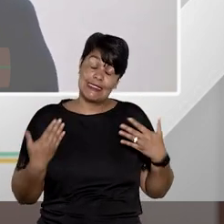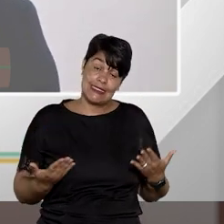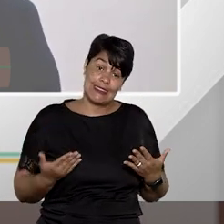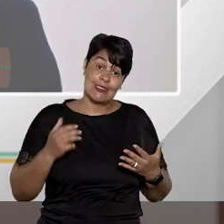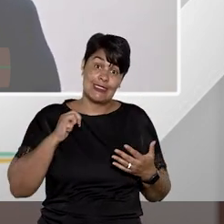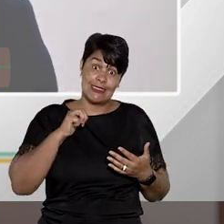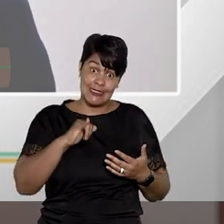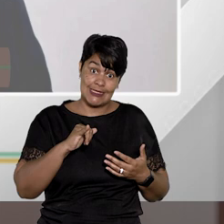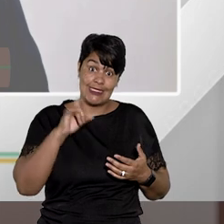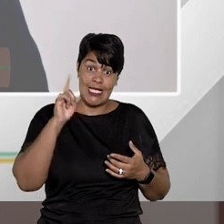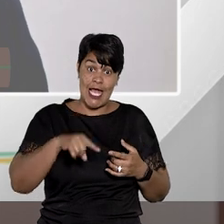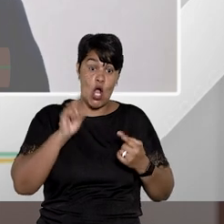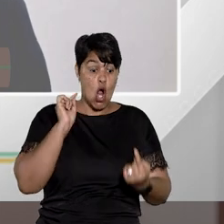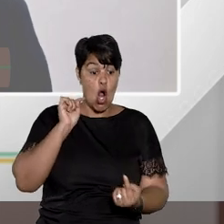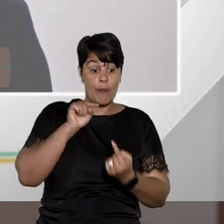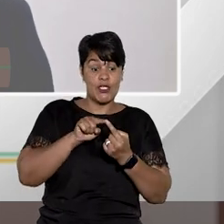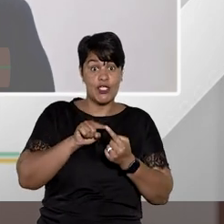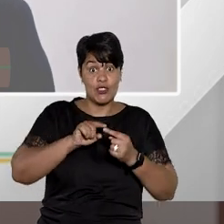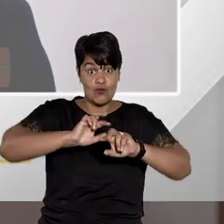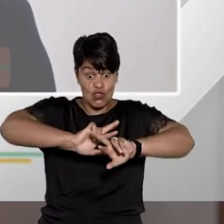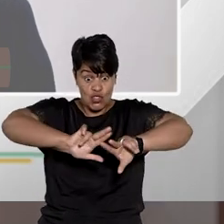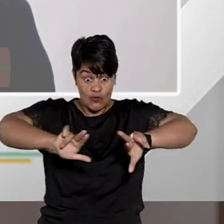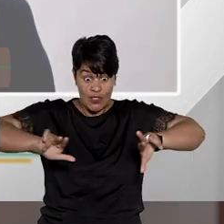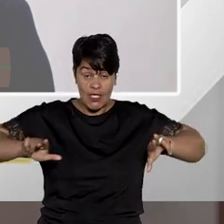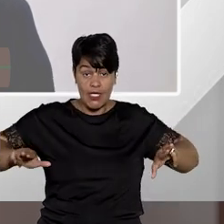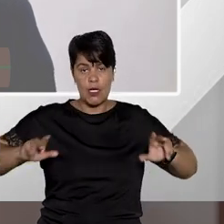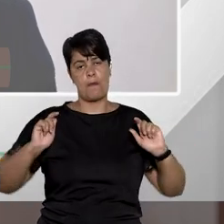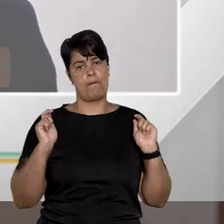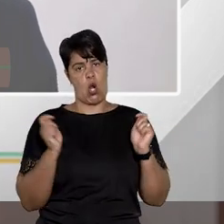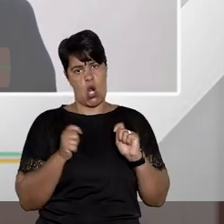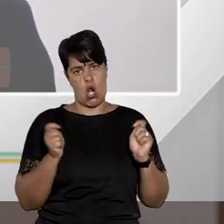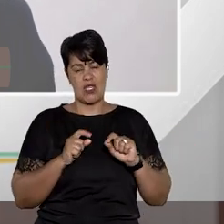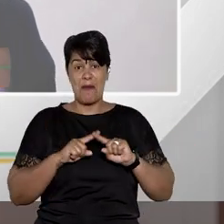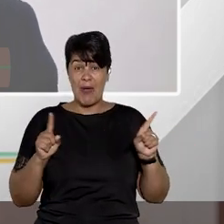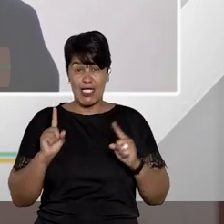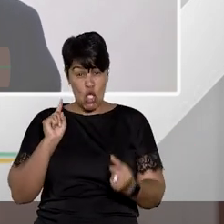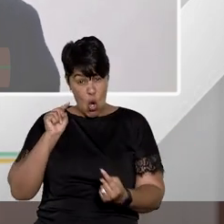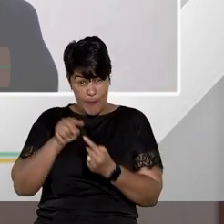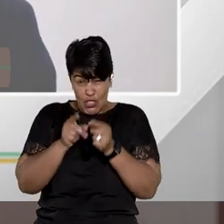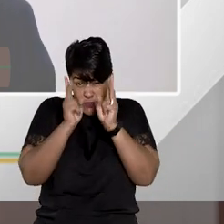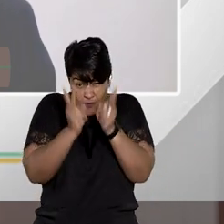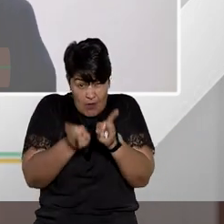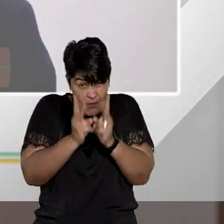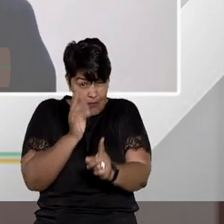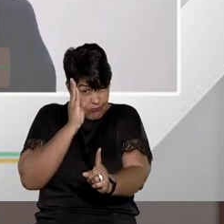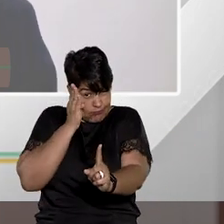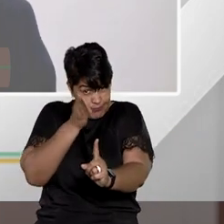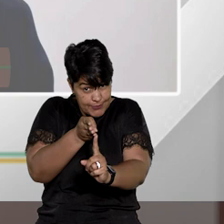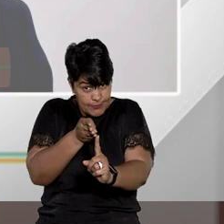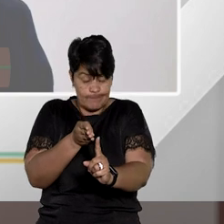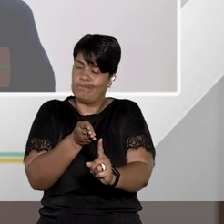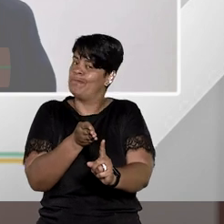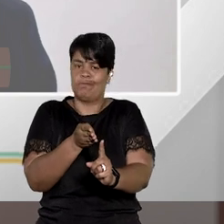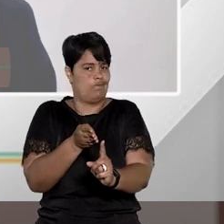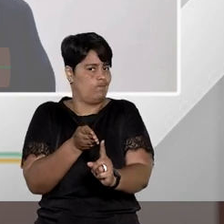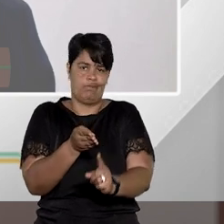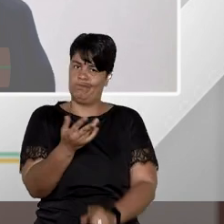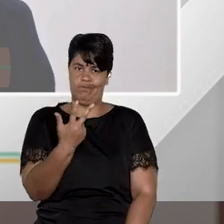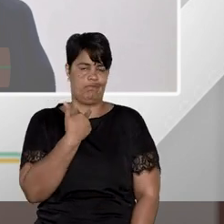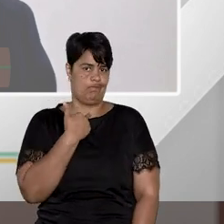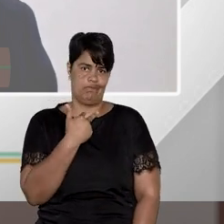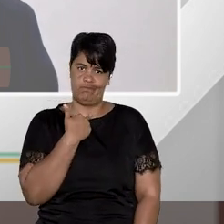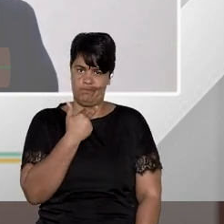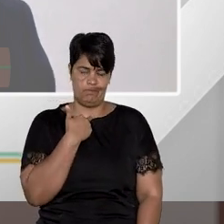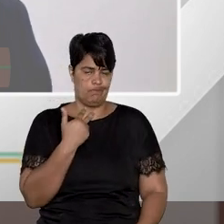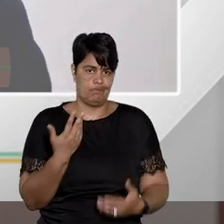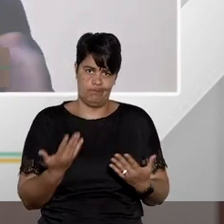buscados finalidades diversas, sim, sendo buscada a mesma finalidade, no Superior Tribunal de Justiça não é incomum a